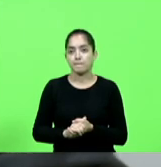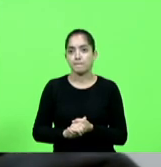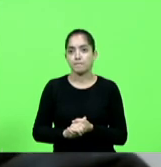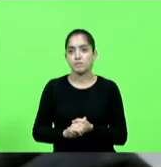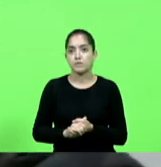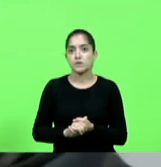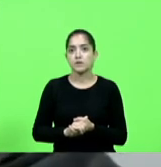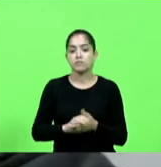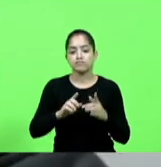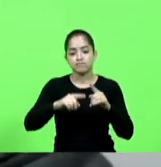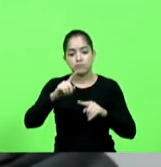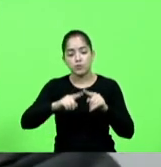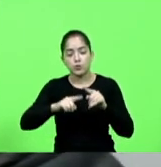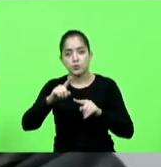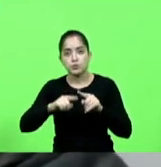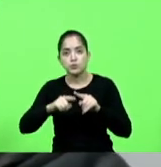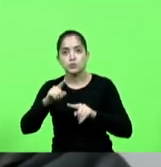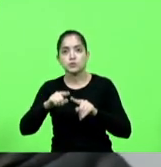produtos